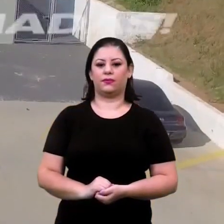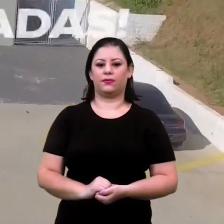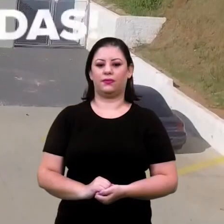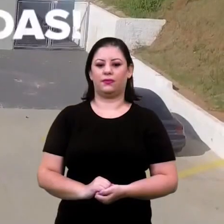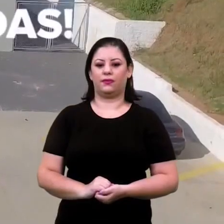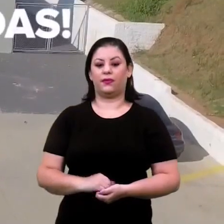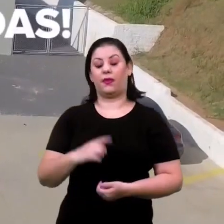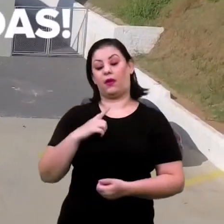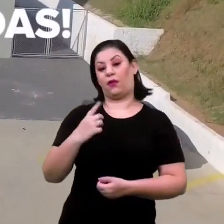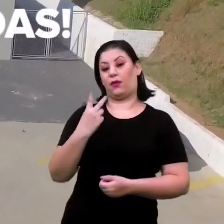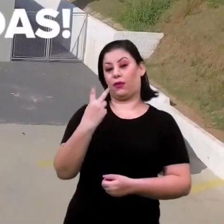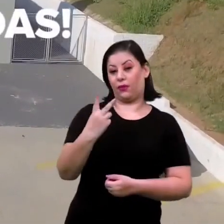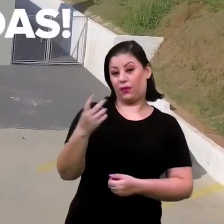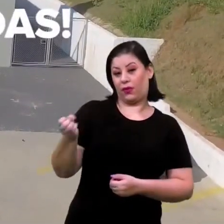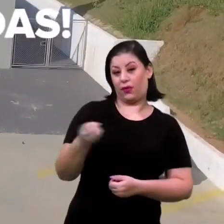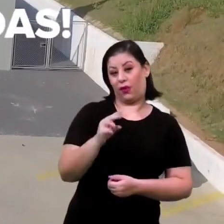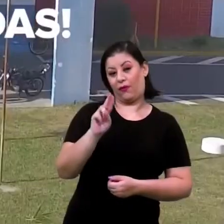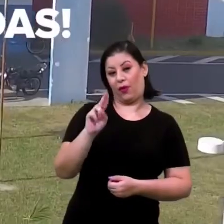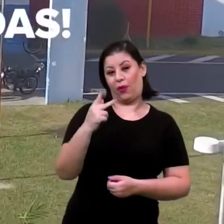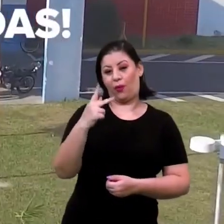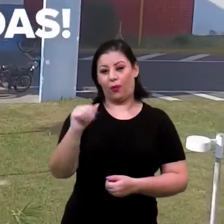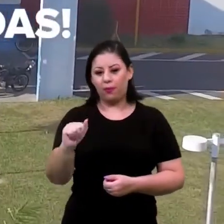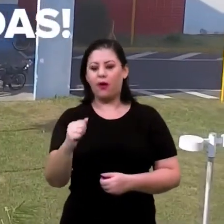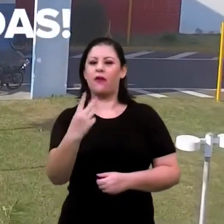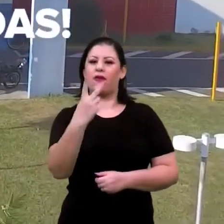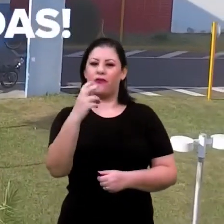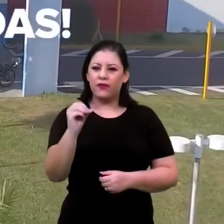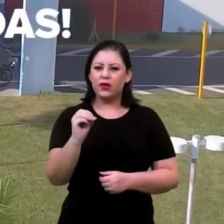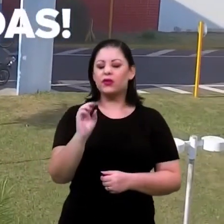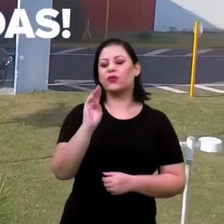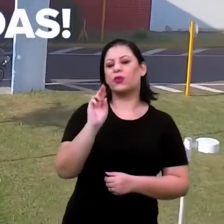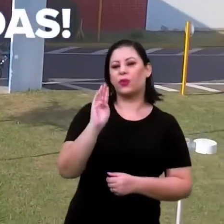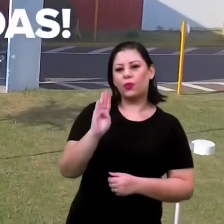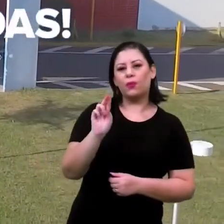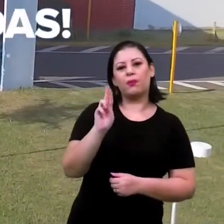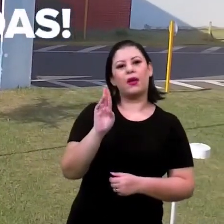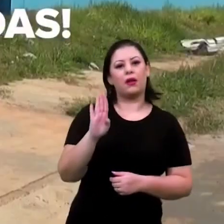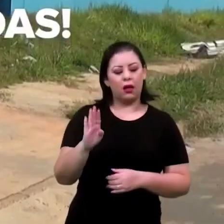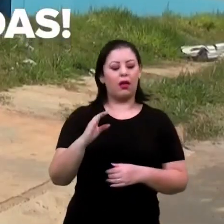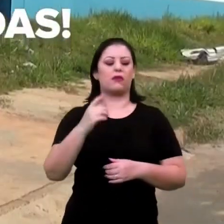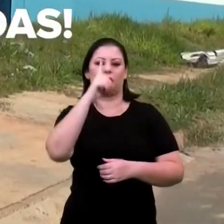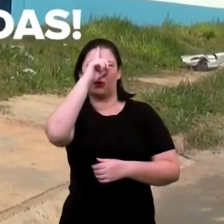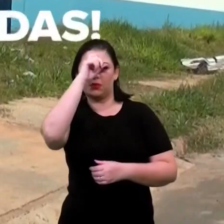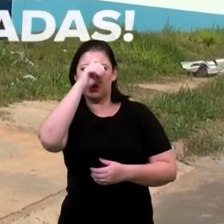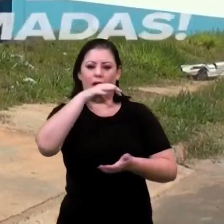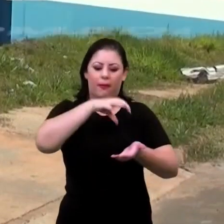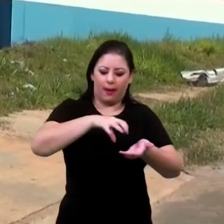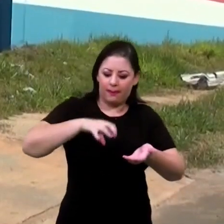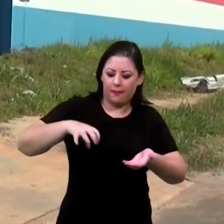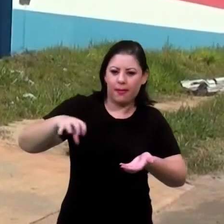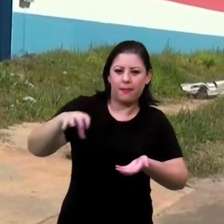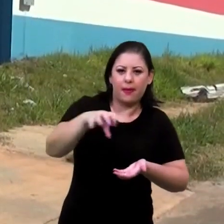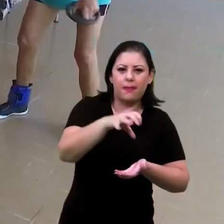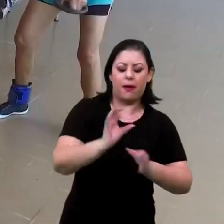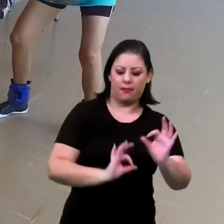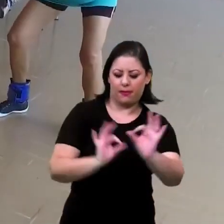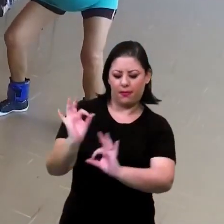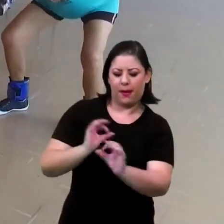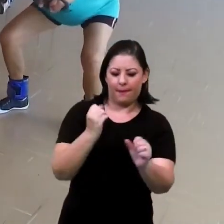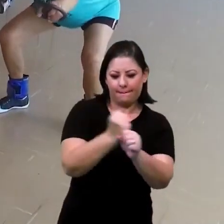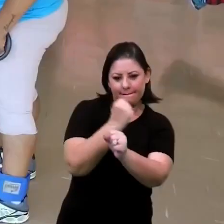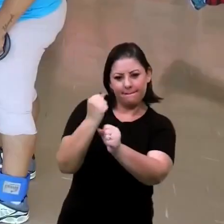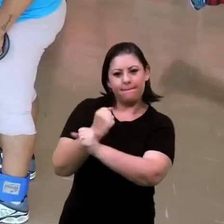Duas novas UPAs, 20 novas UBSs e ESFs e todas as unidades já existentes reformadas.